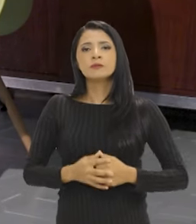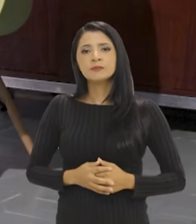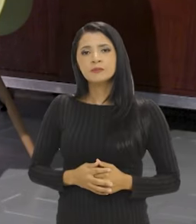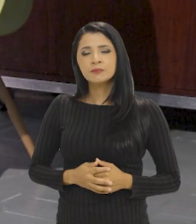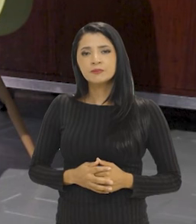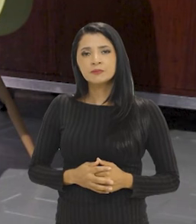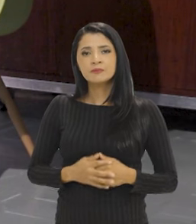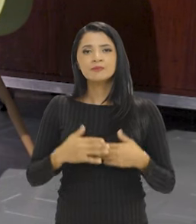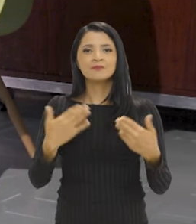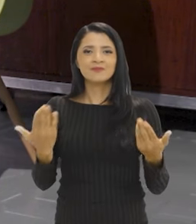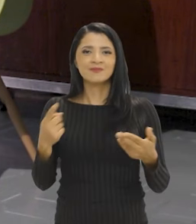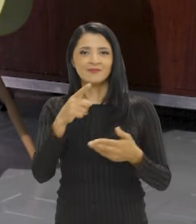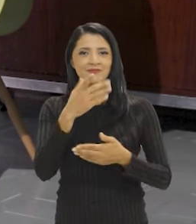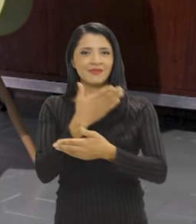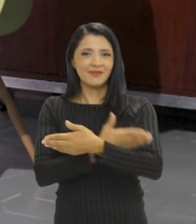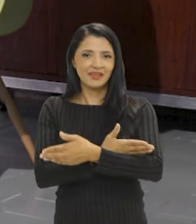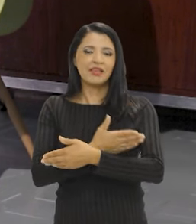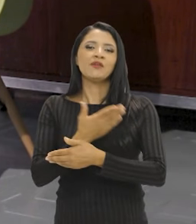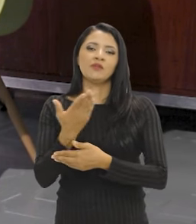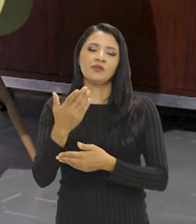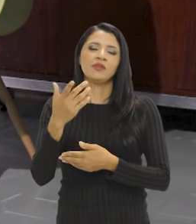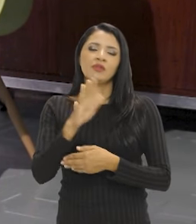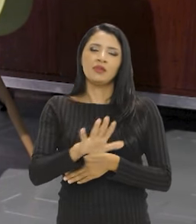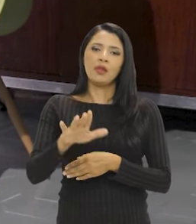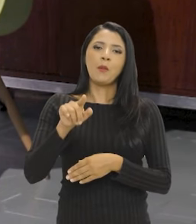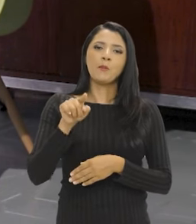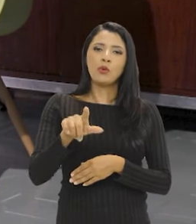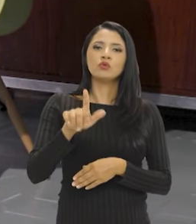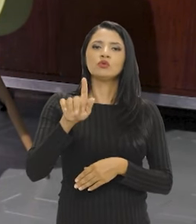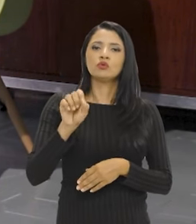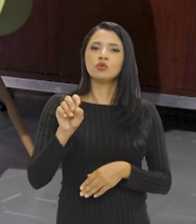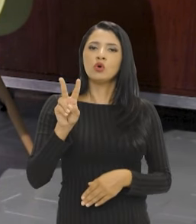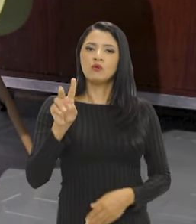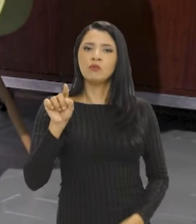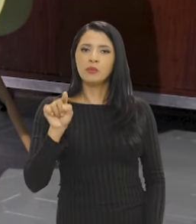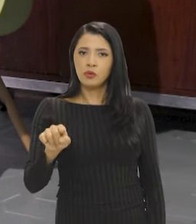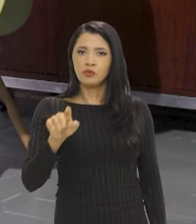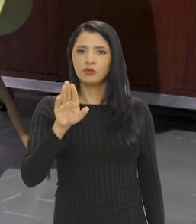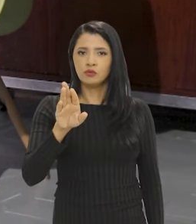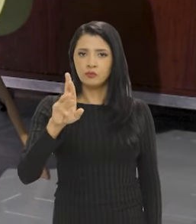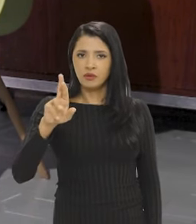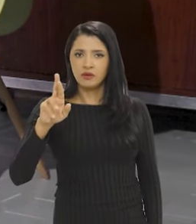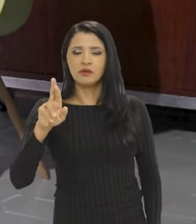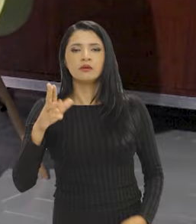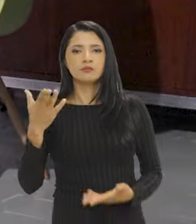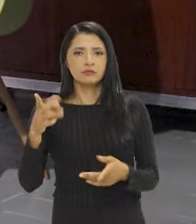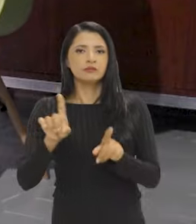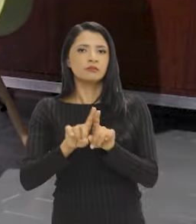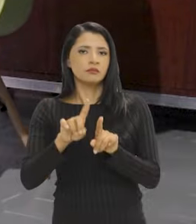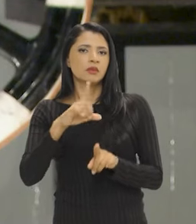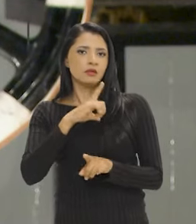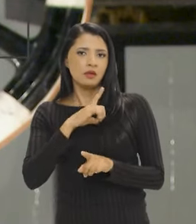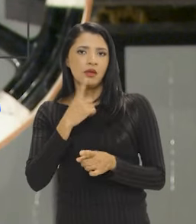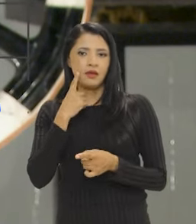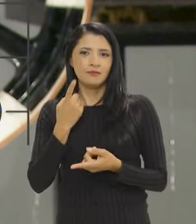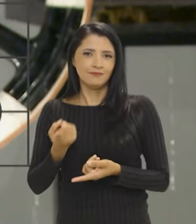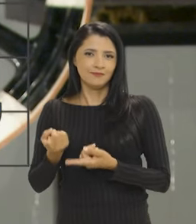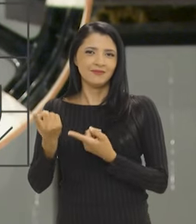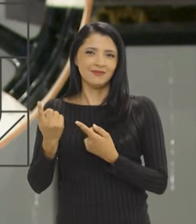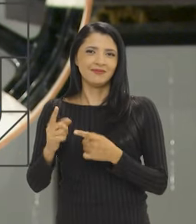arquivo tem. Bom, arquivonacional.gov .br A gente também tem